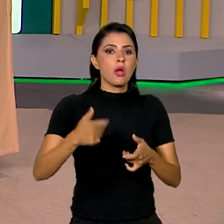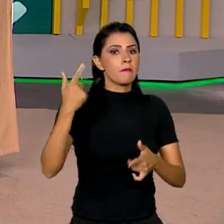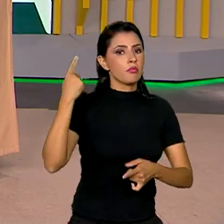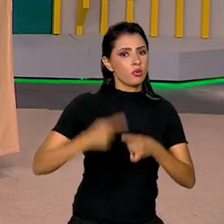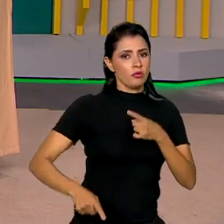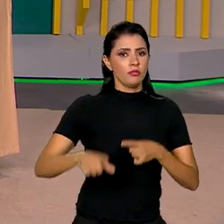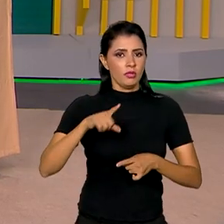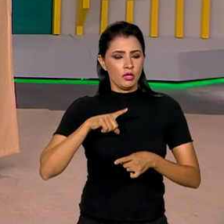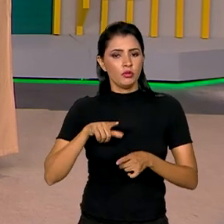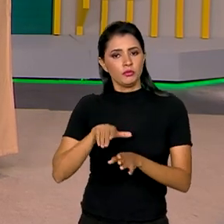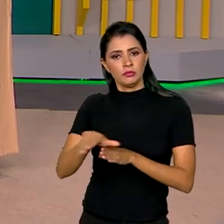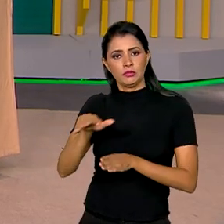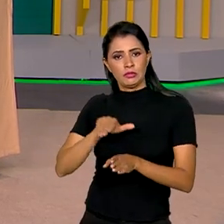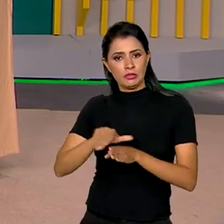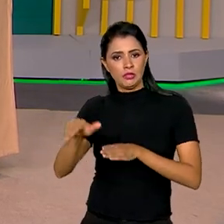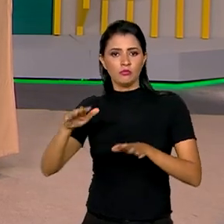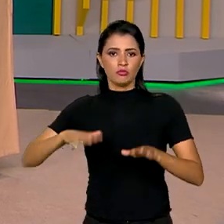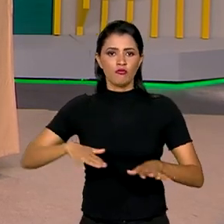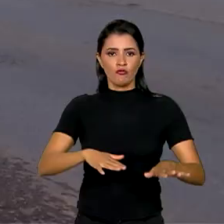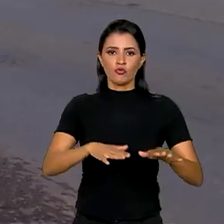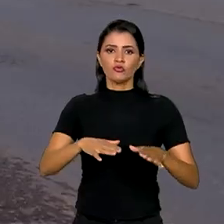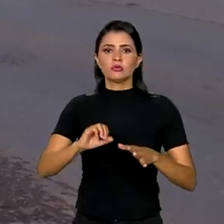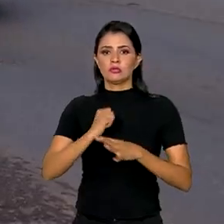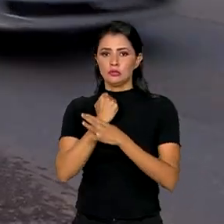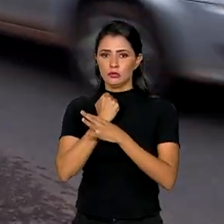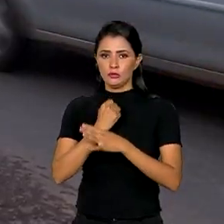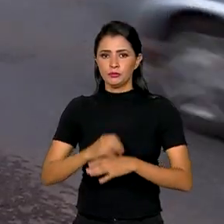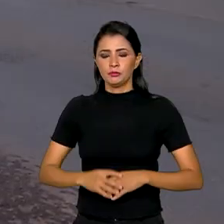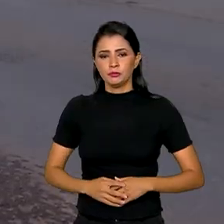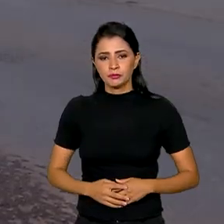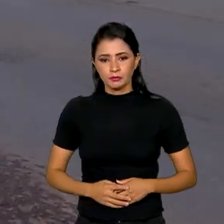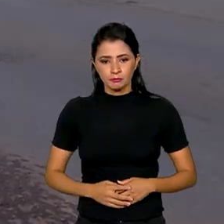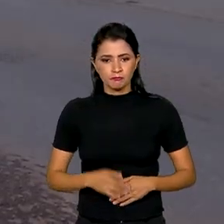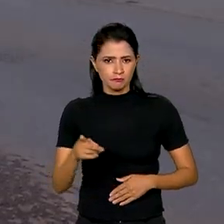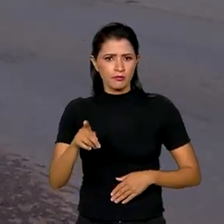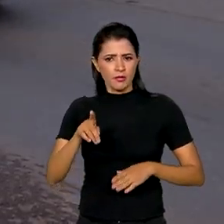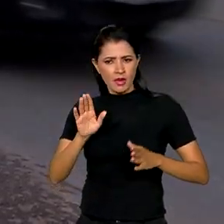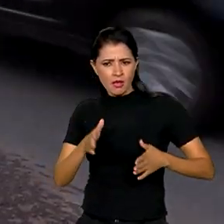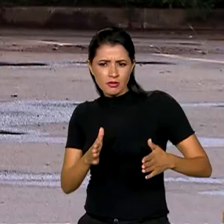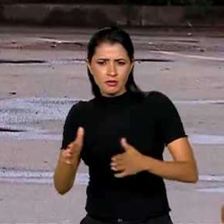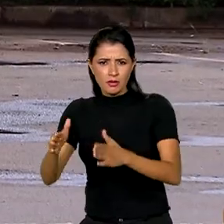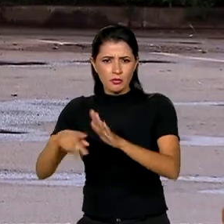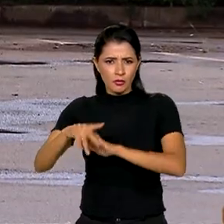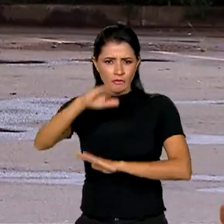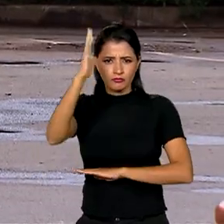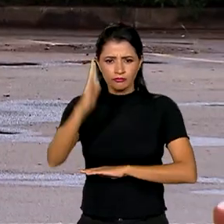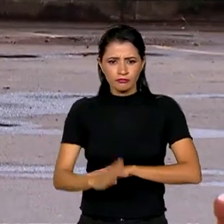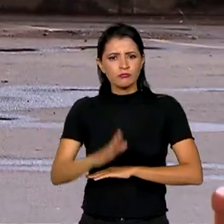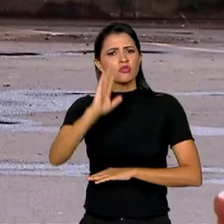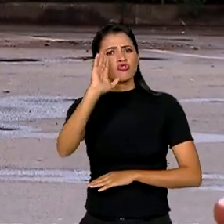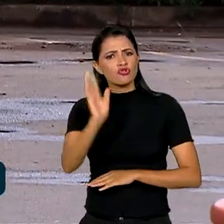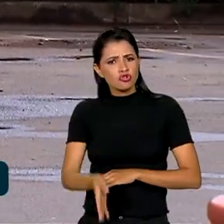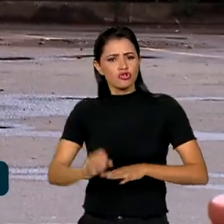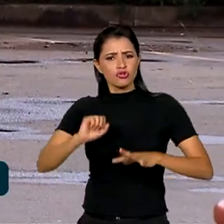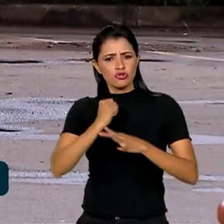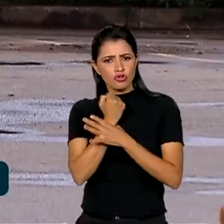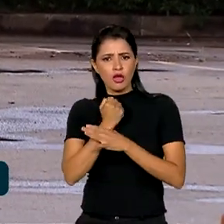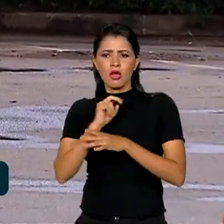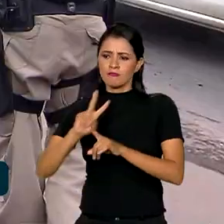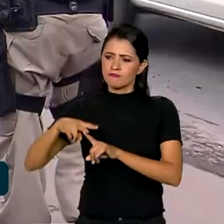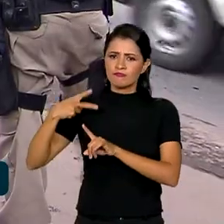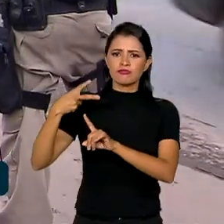e na orientação para um fluxo seguro. As estradas do país já estão com segurança